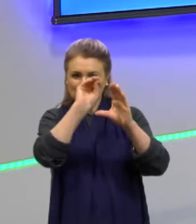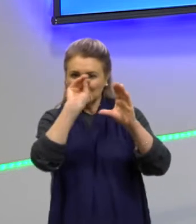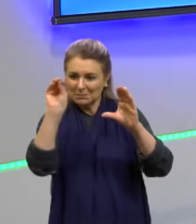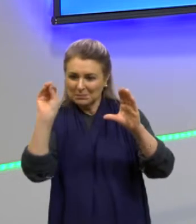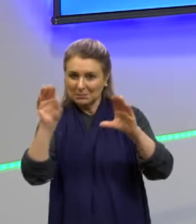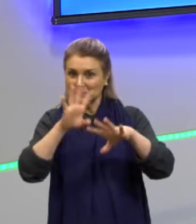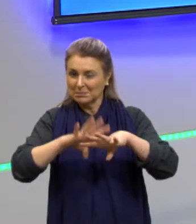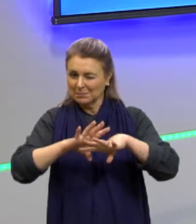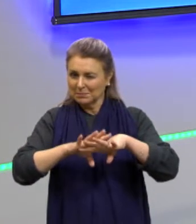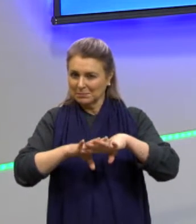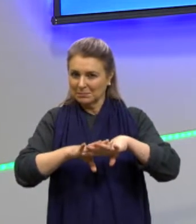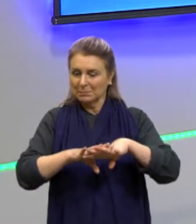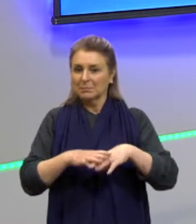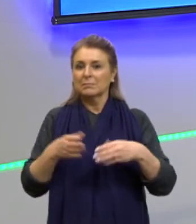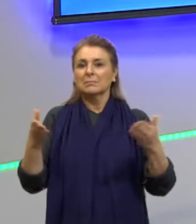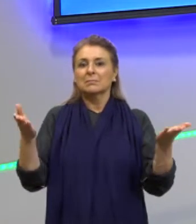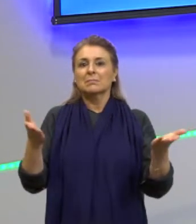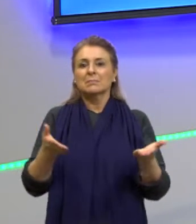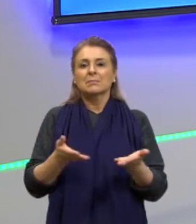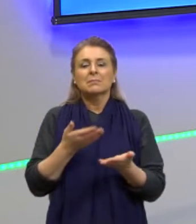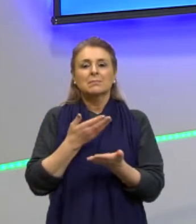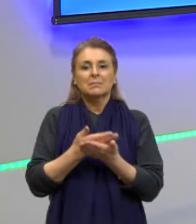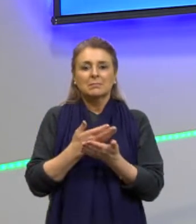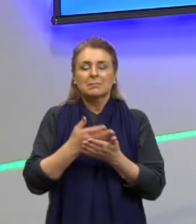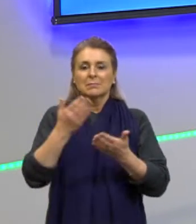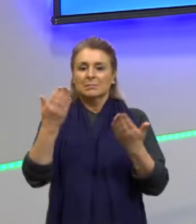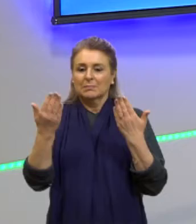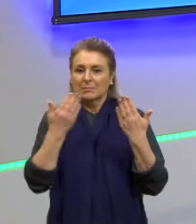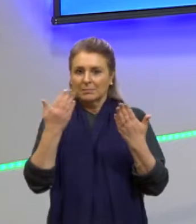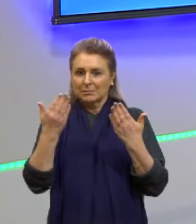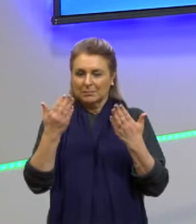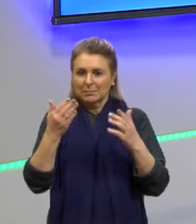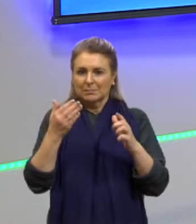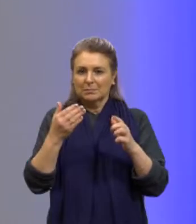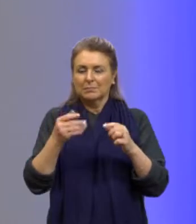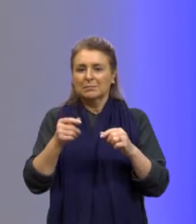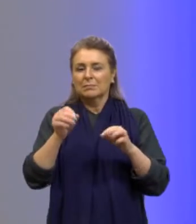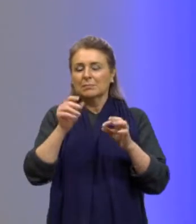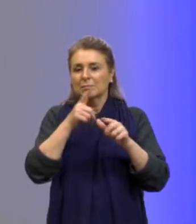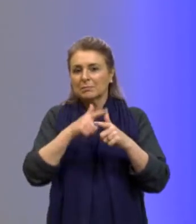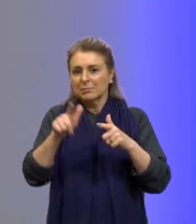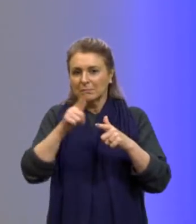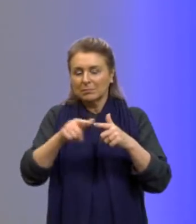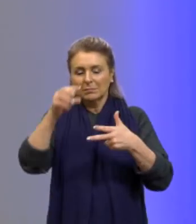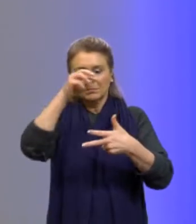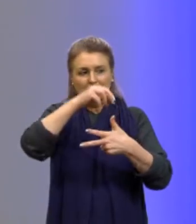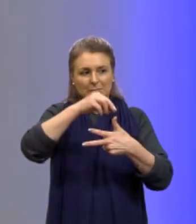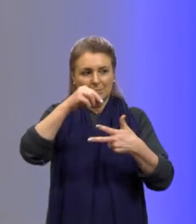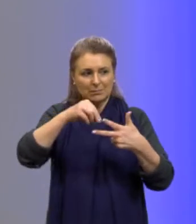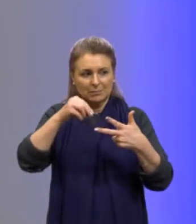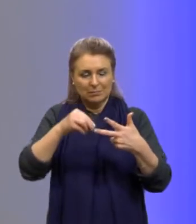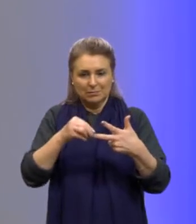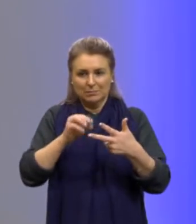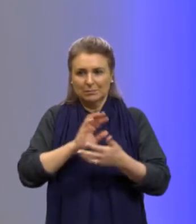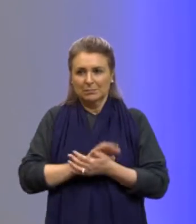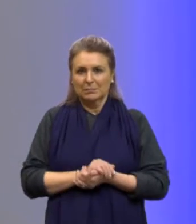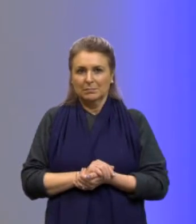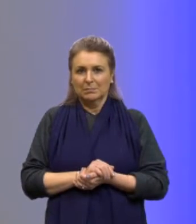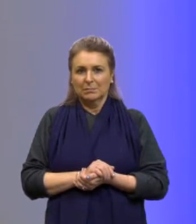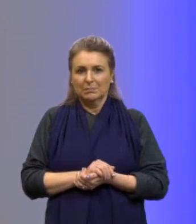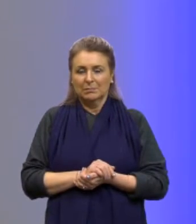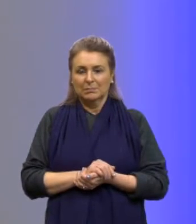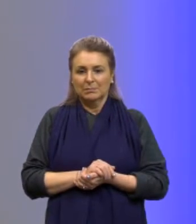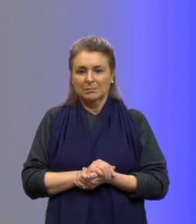E aí, nós vamos na aula de hoje, então, fazer análise das situações, problemas, das questões do Enem. Então,